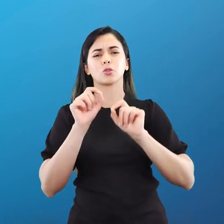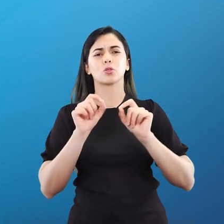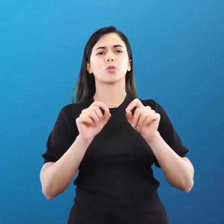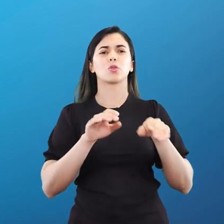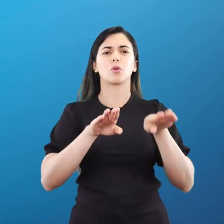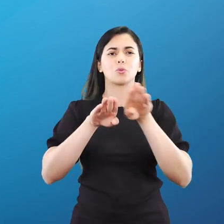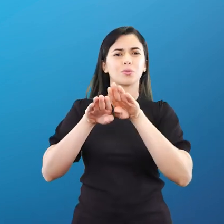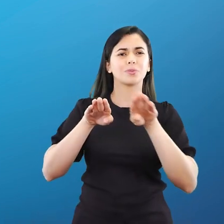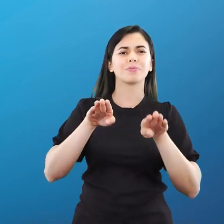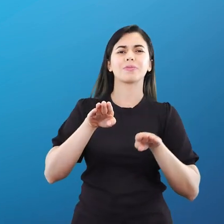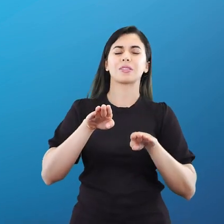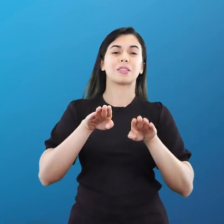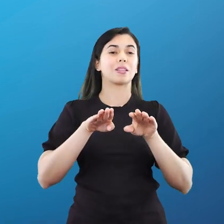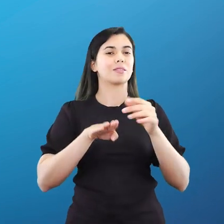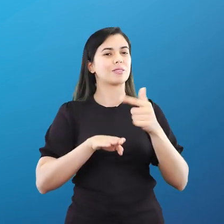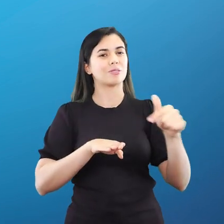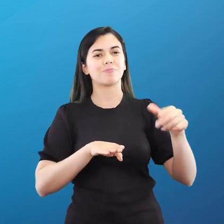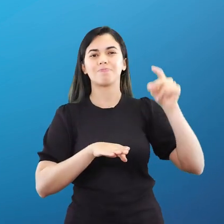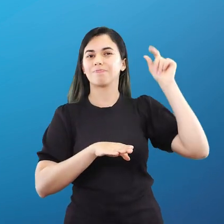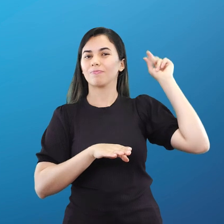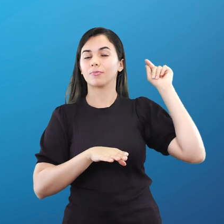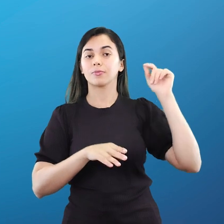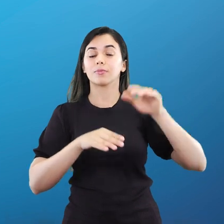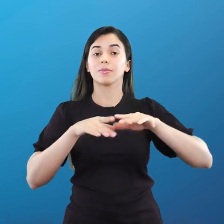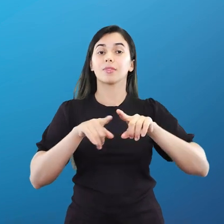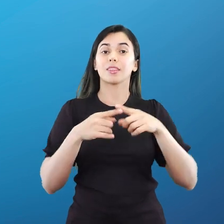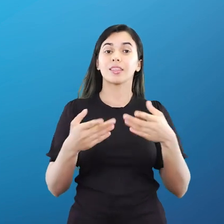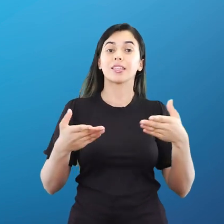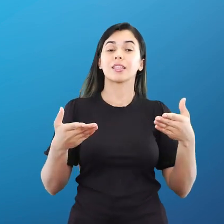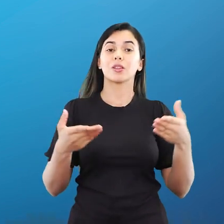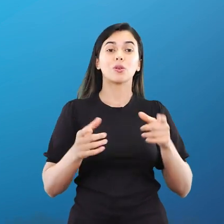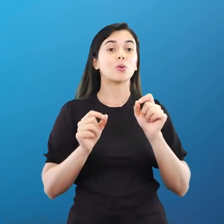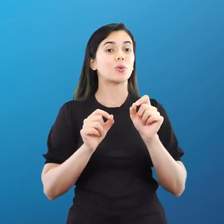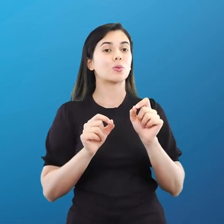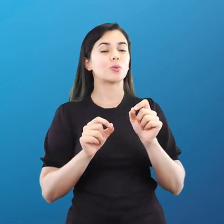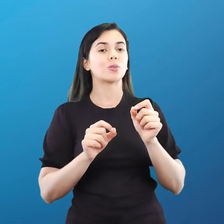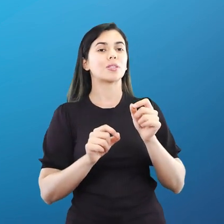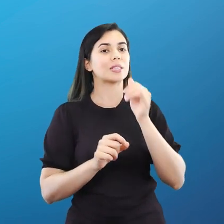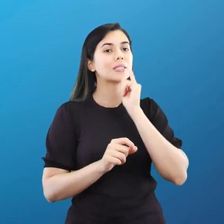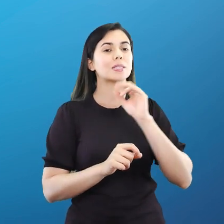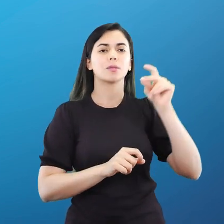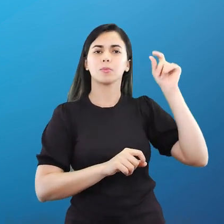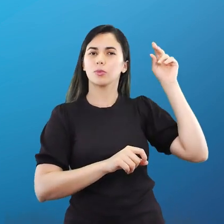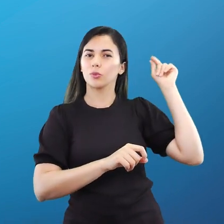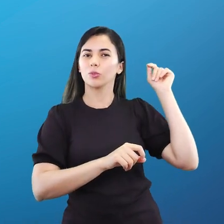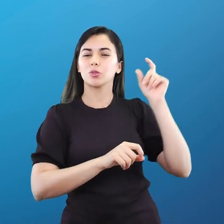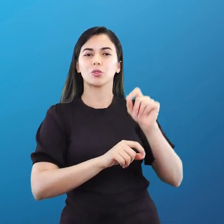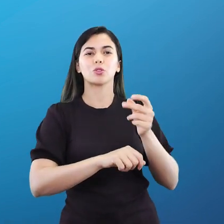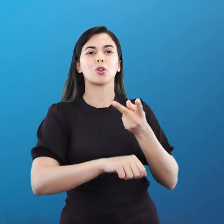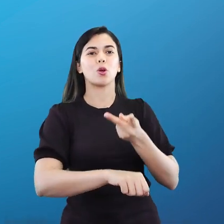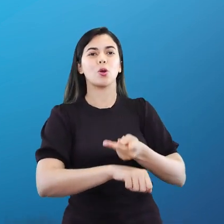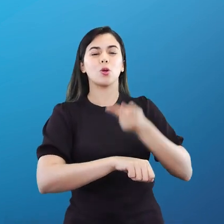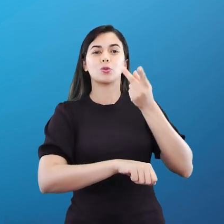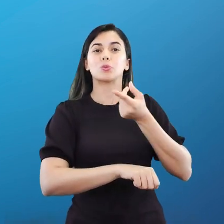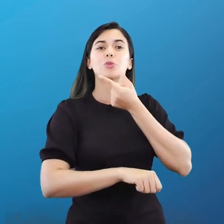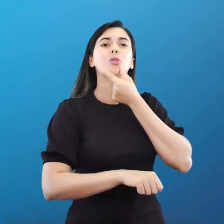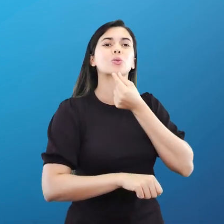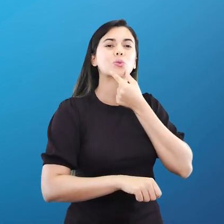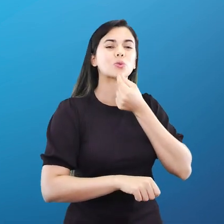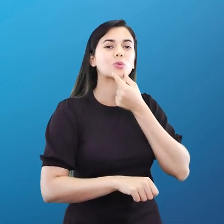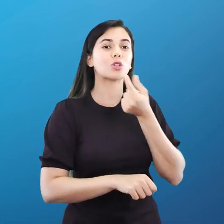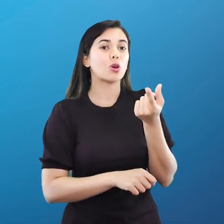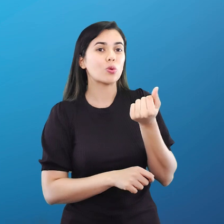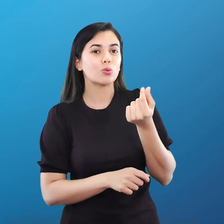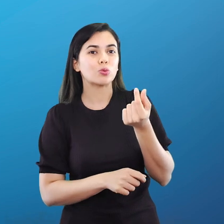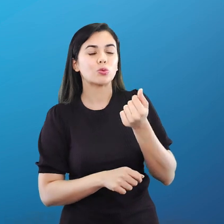igualdade salarial dos prêmios. Os prêmios para os homens da mesma categoria eram maiores que o das mulheres da